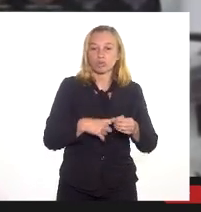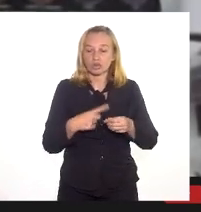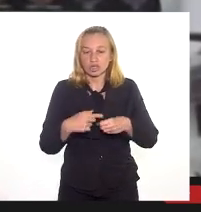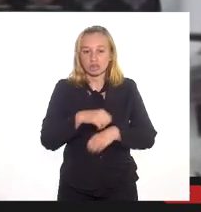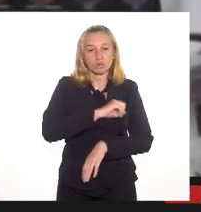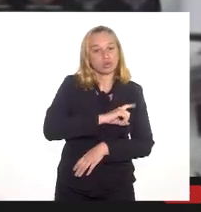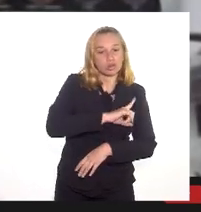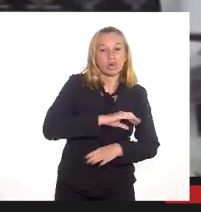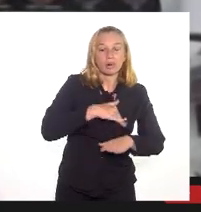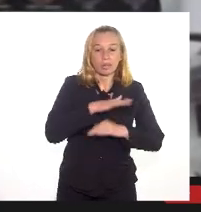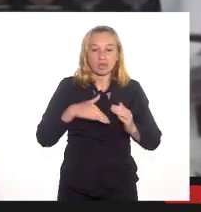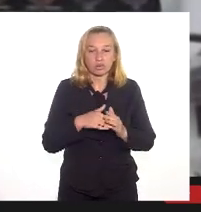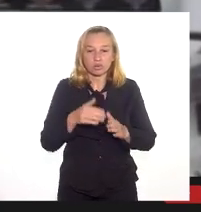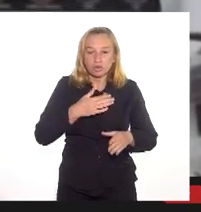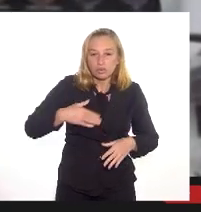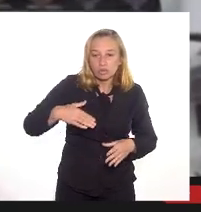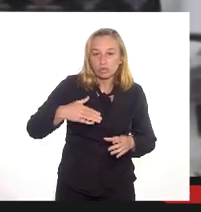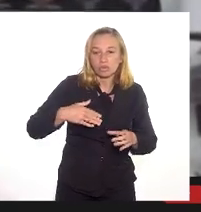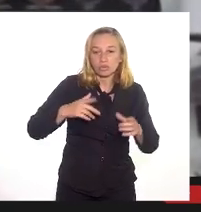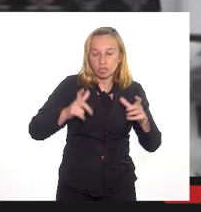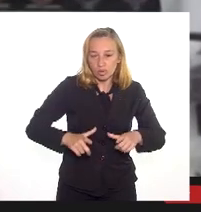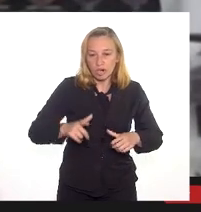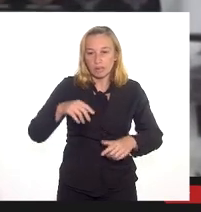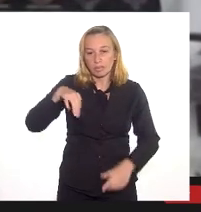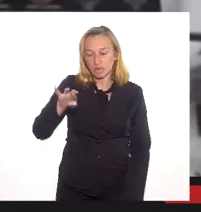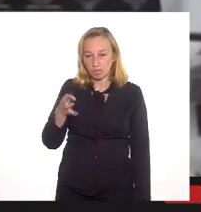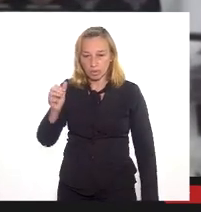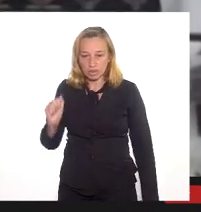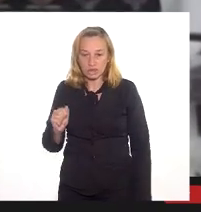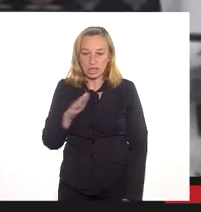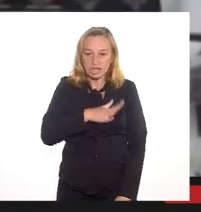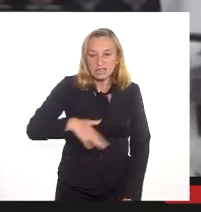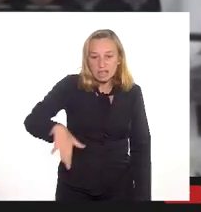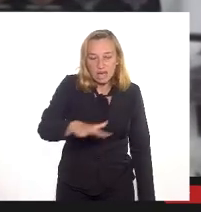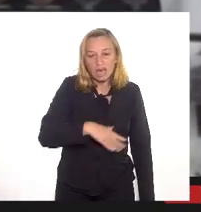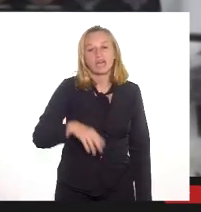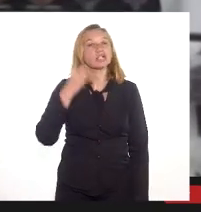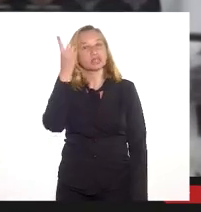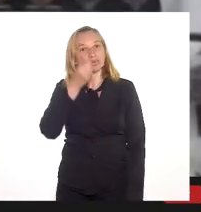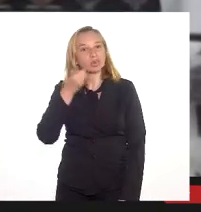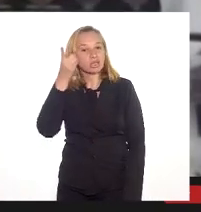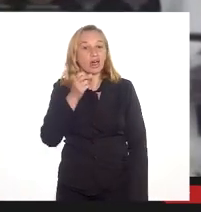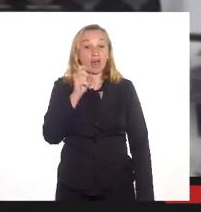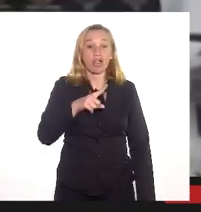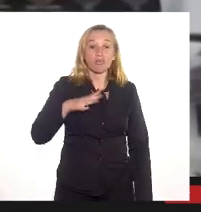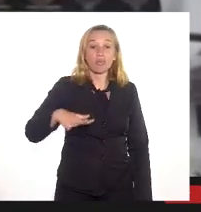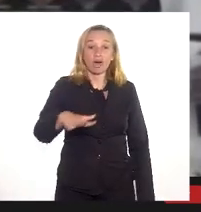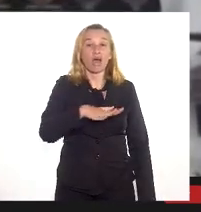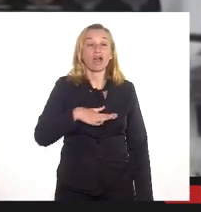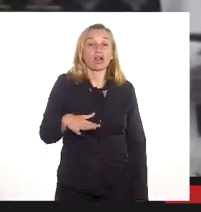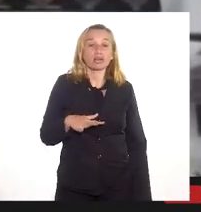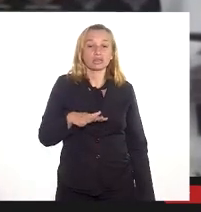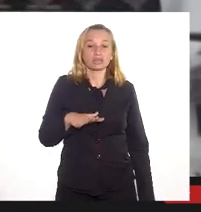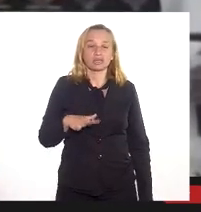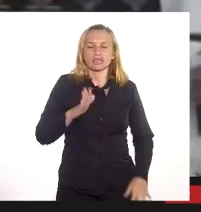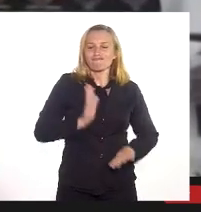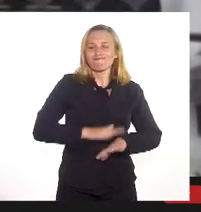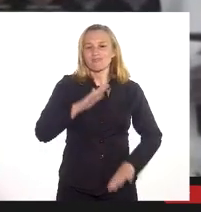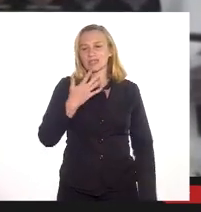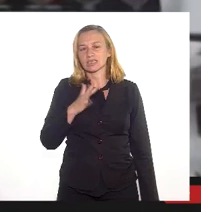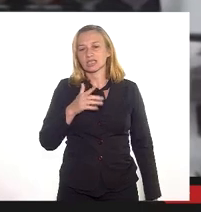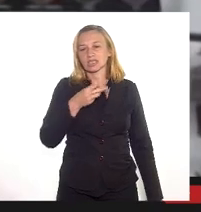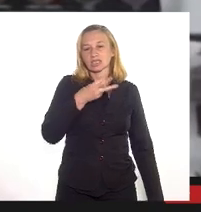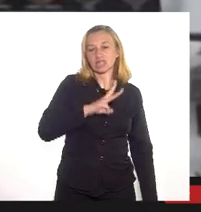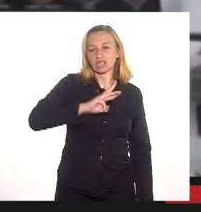de Caxia, mas para toda a região metropolitana. Essa área, deputado, ela é uma área de mais ou menos